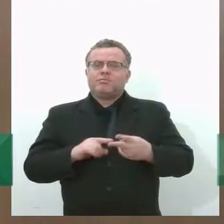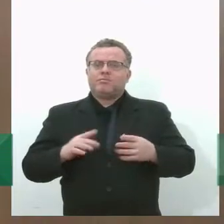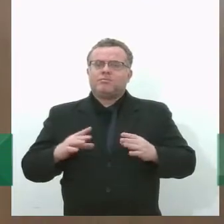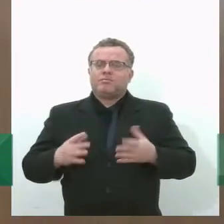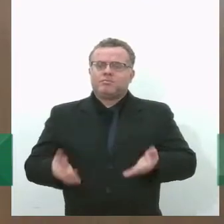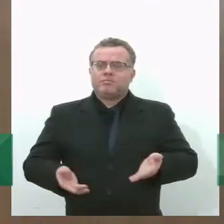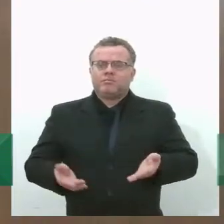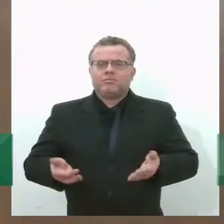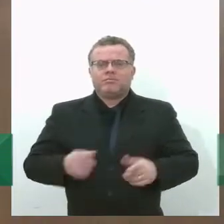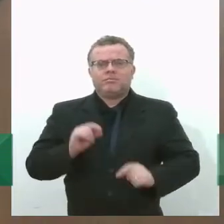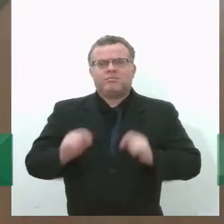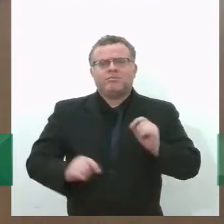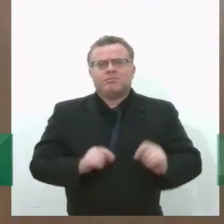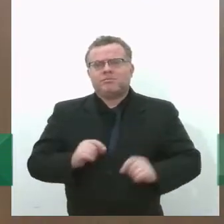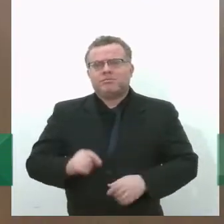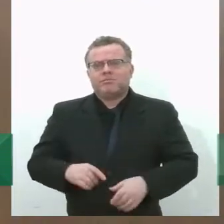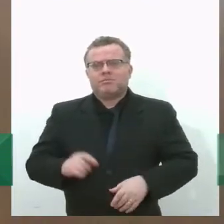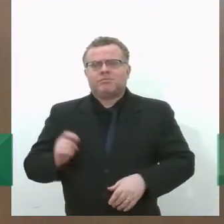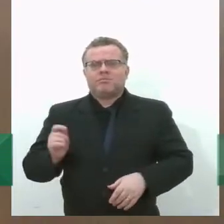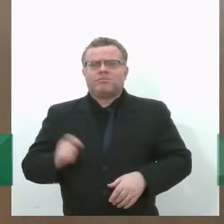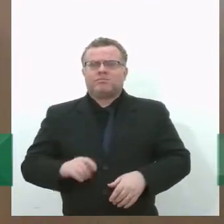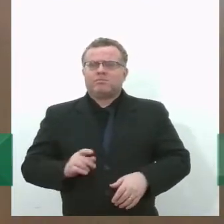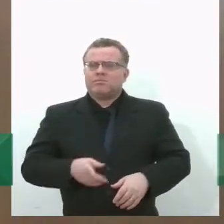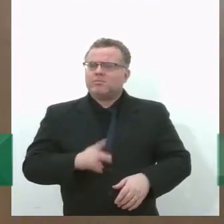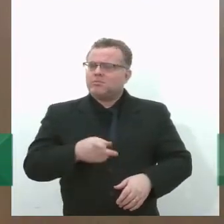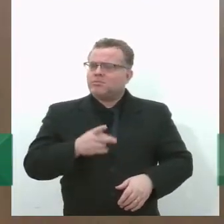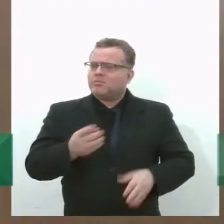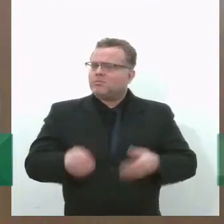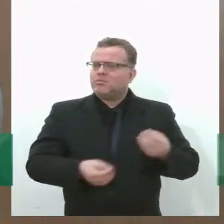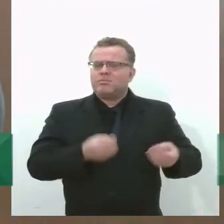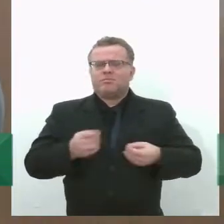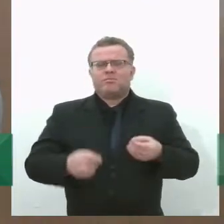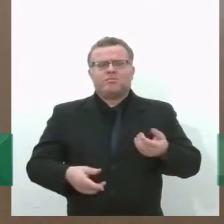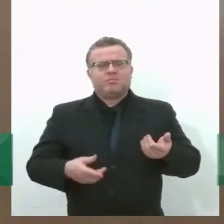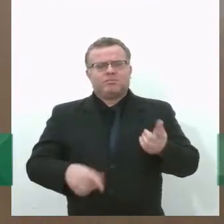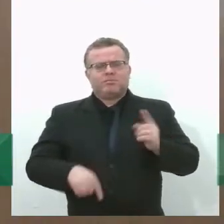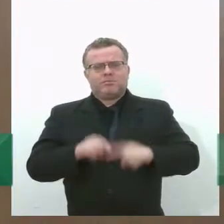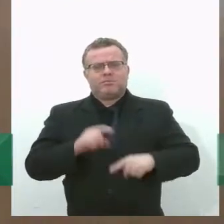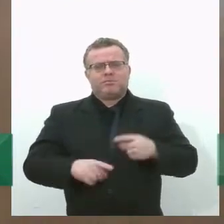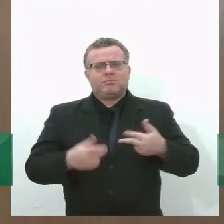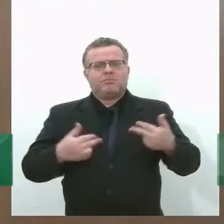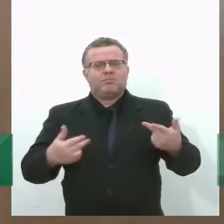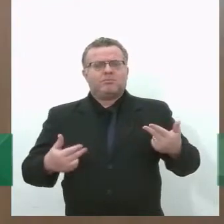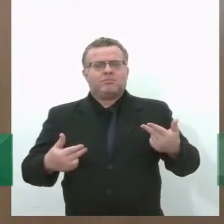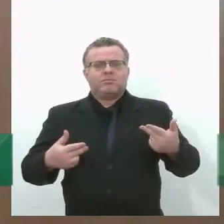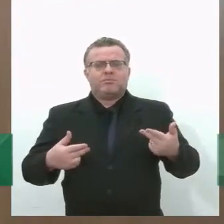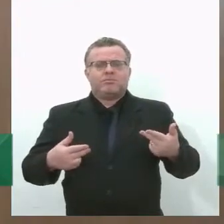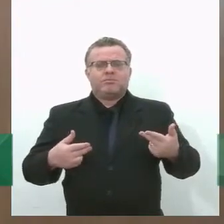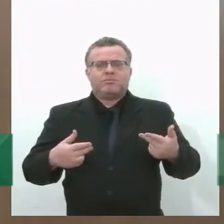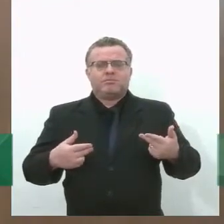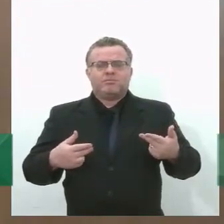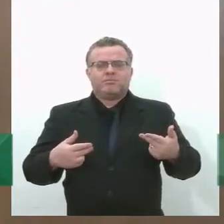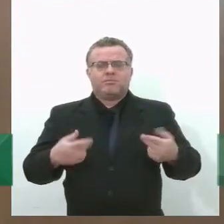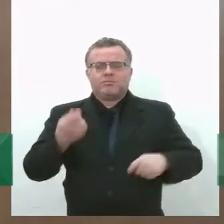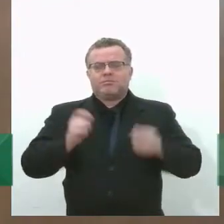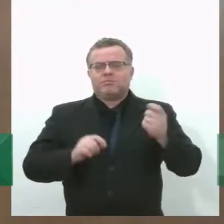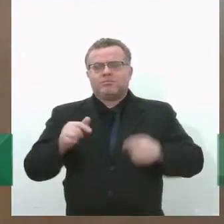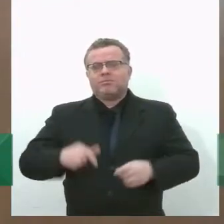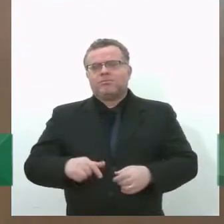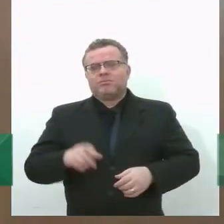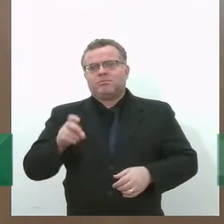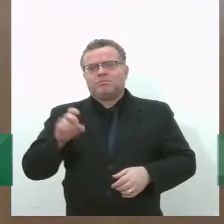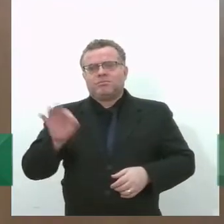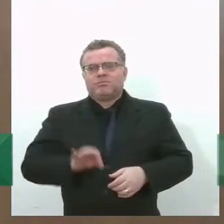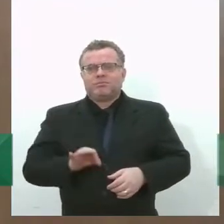percentual de resíduos sólidos se converte em matéria-prima para a indústria, não chega a 5% no Brasil. Como é que essas empresas